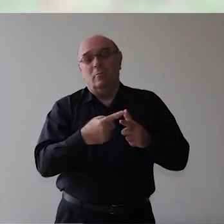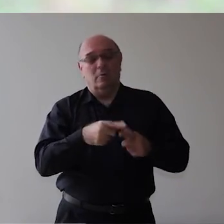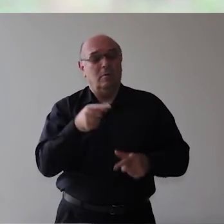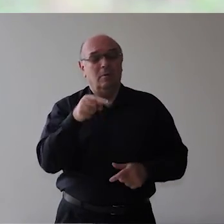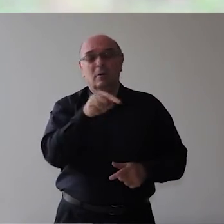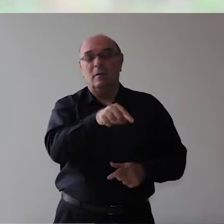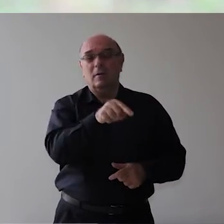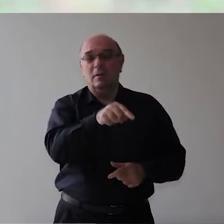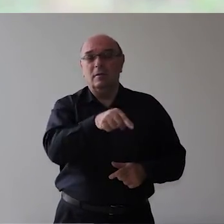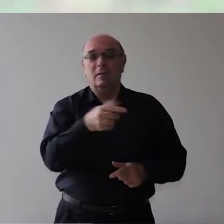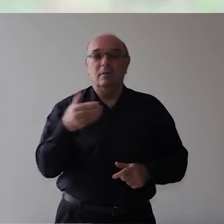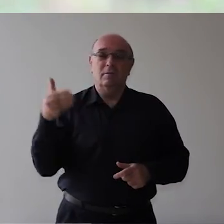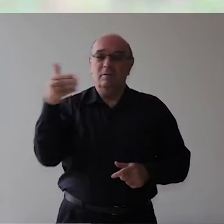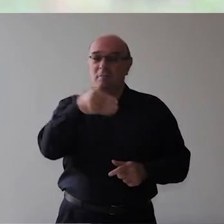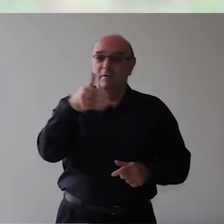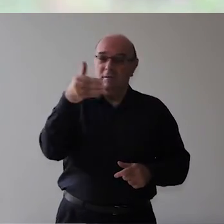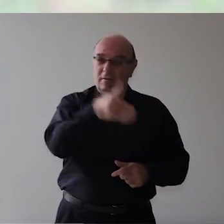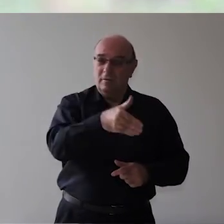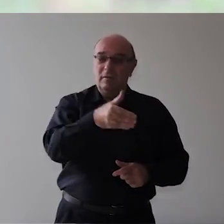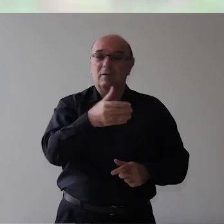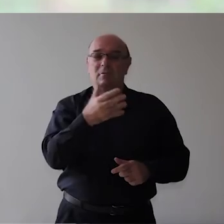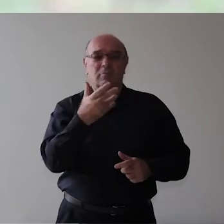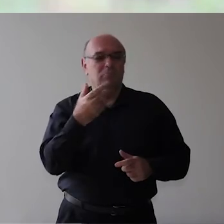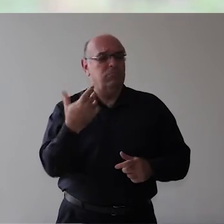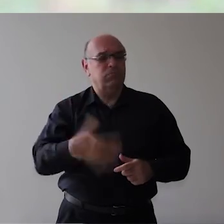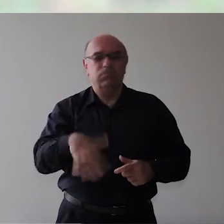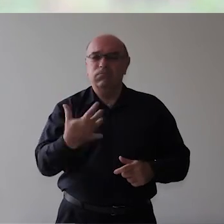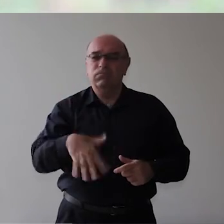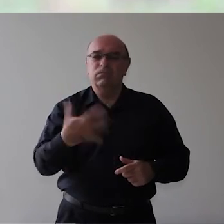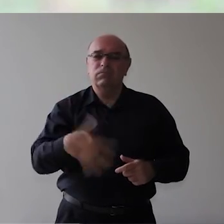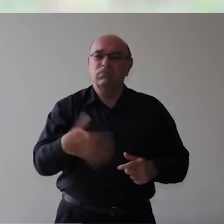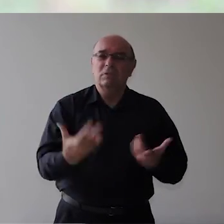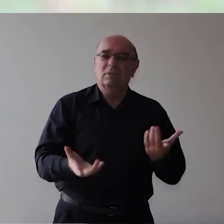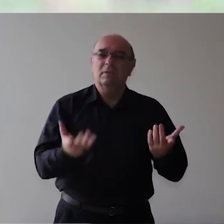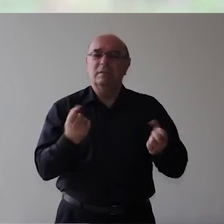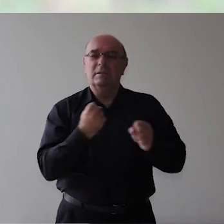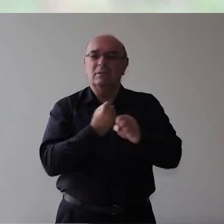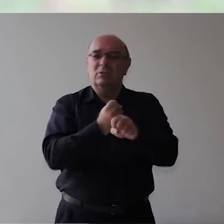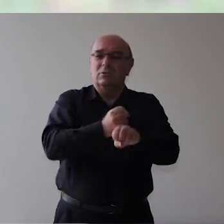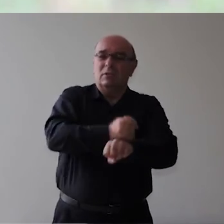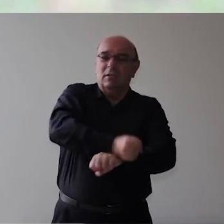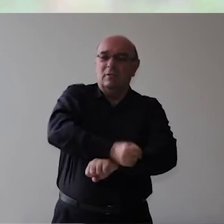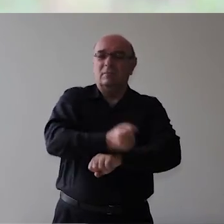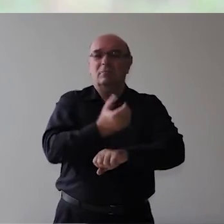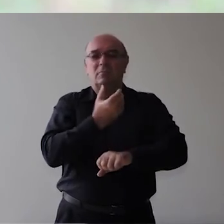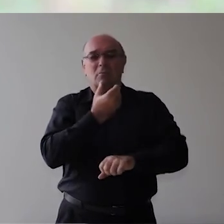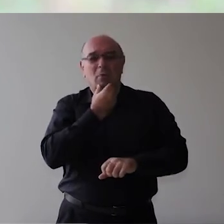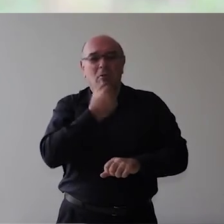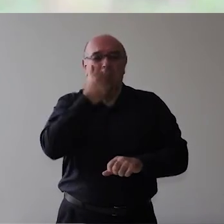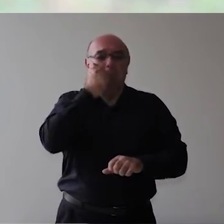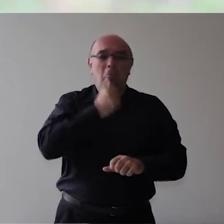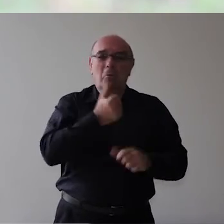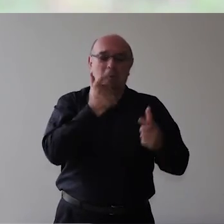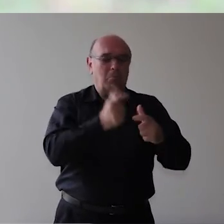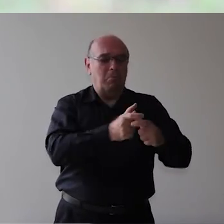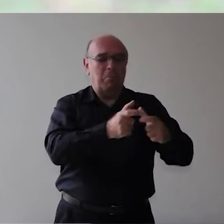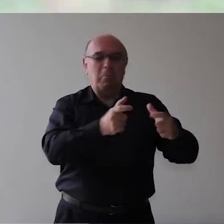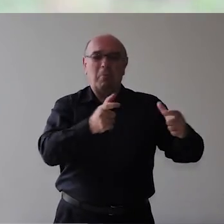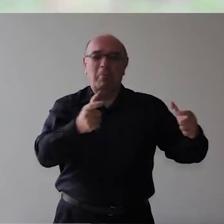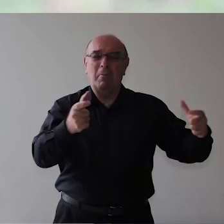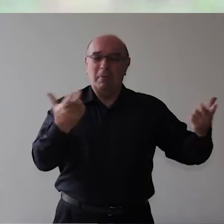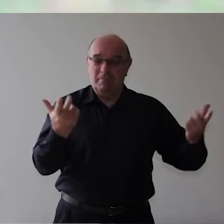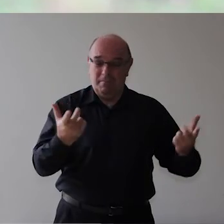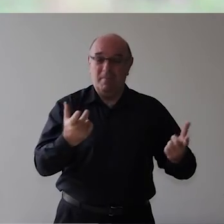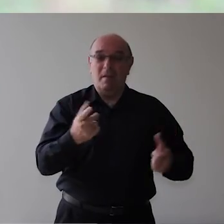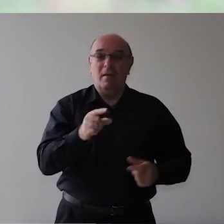que aqui chegava Daqui saia E nisso foram concentrando o nome de escravos Que chegou a ter um número muito alto